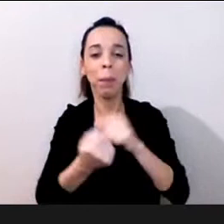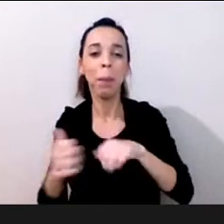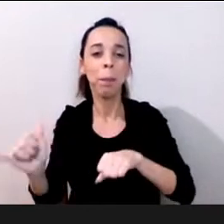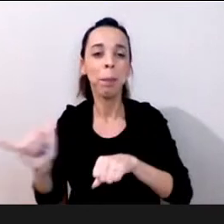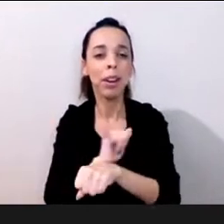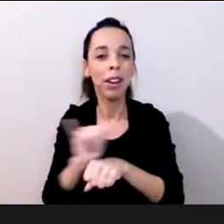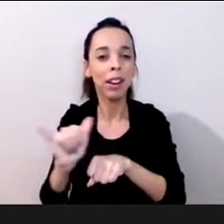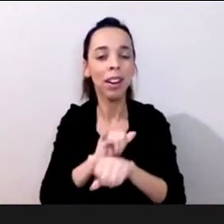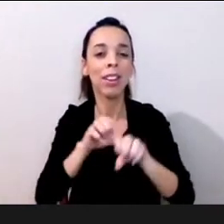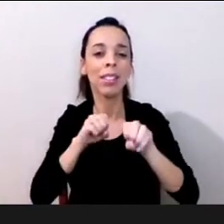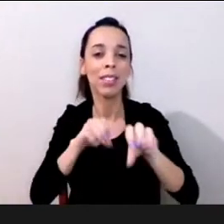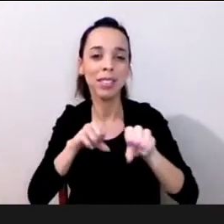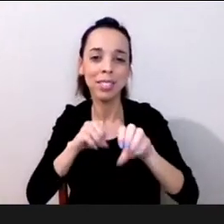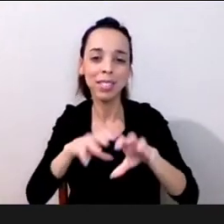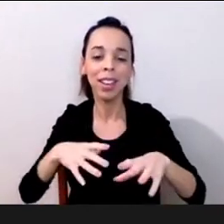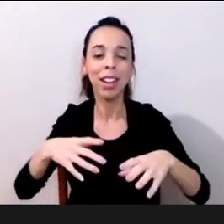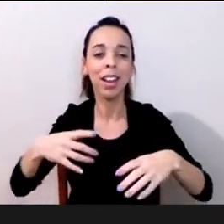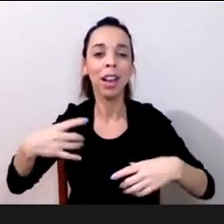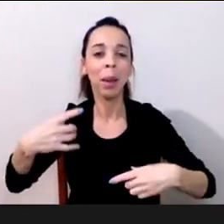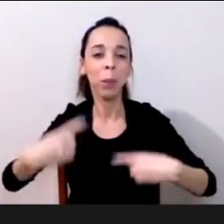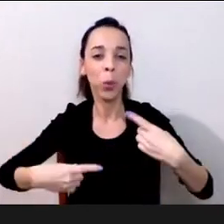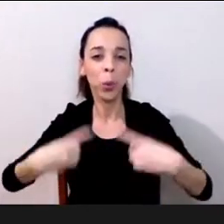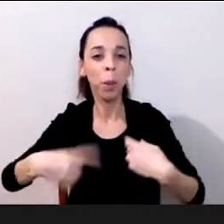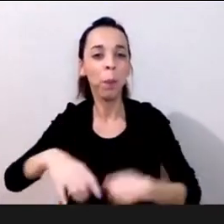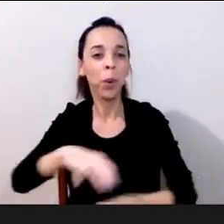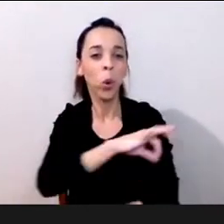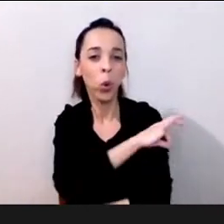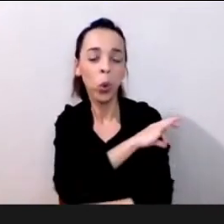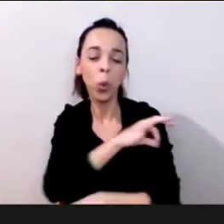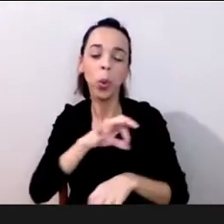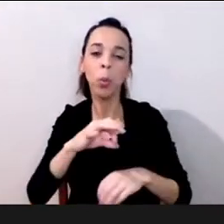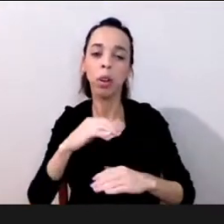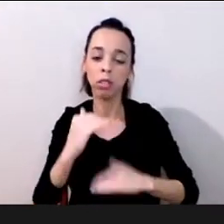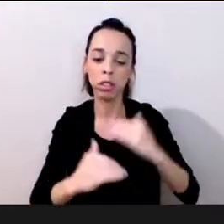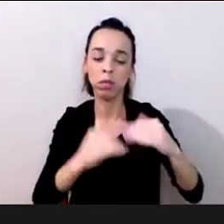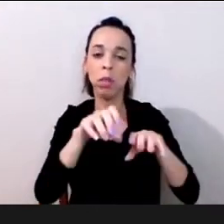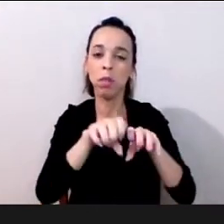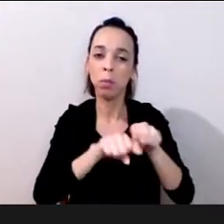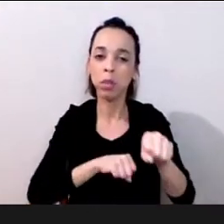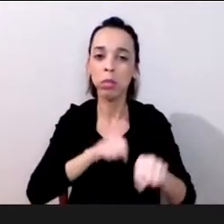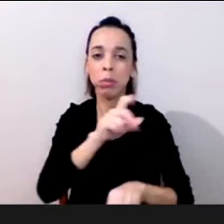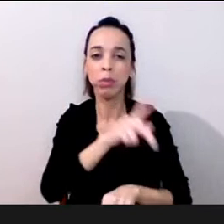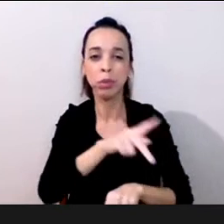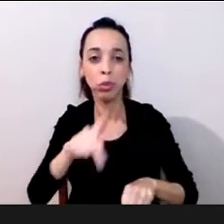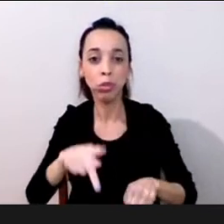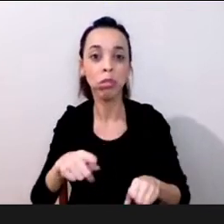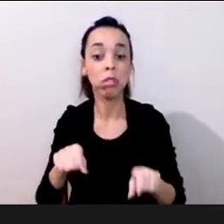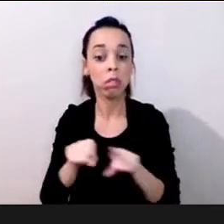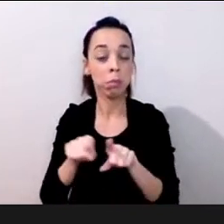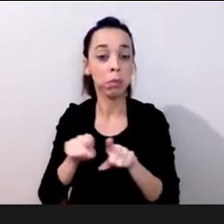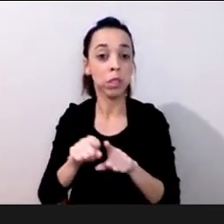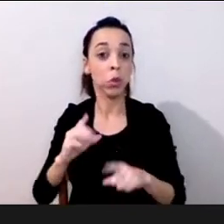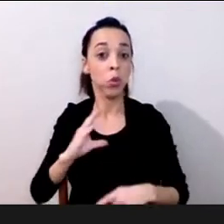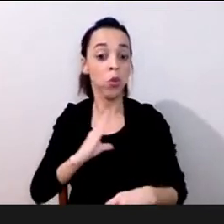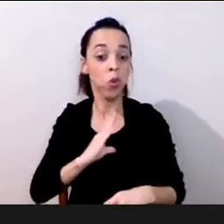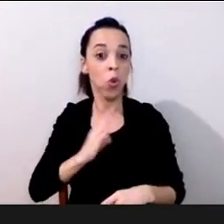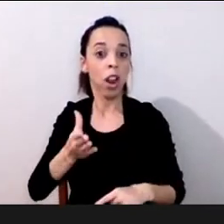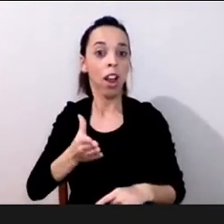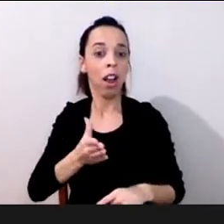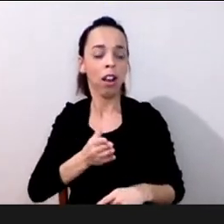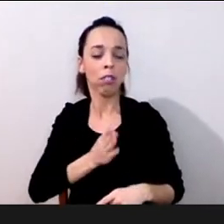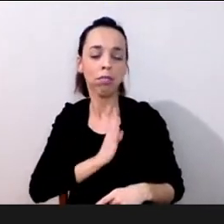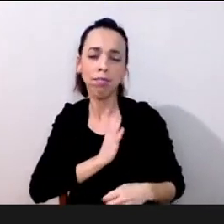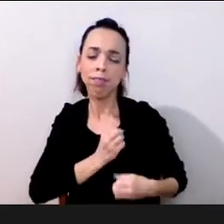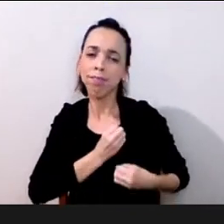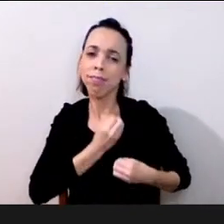públicas e formação né eu acho que tudo que a Bartira trouxe aqui agir com coragem né com esse coração com